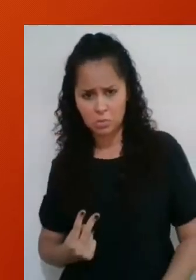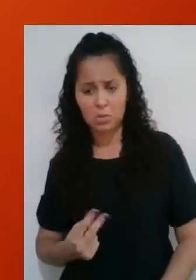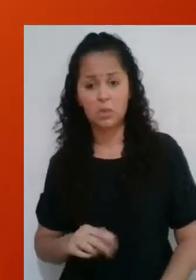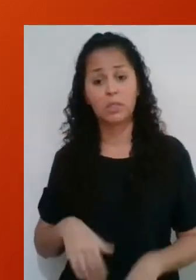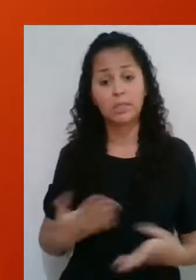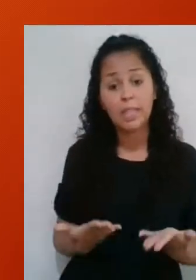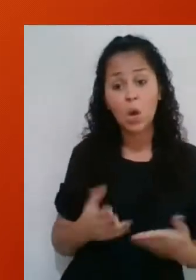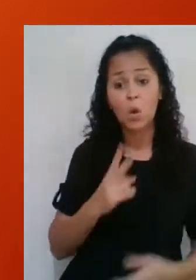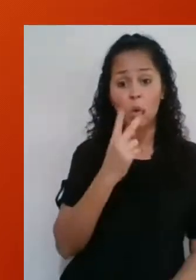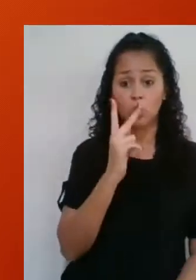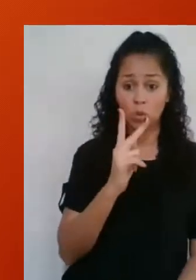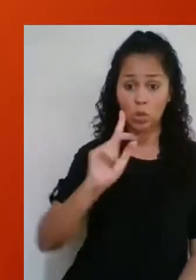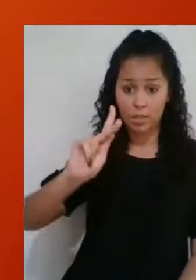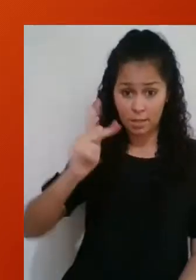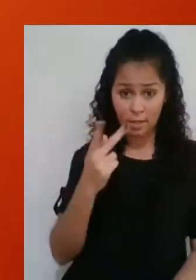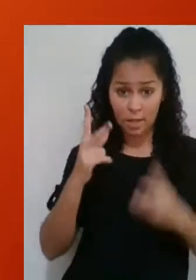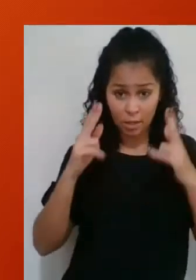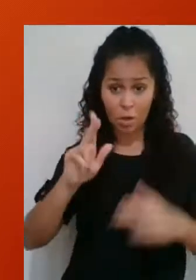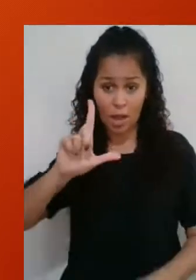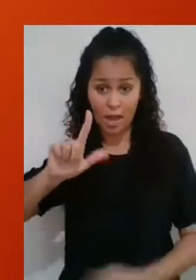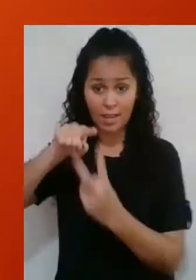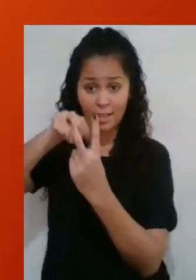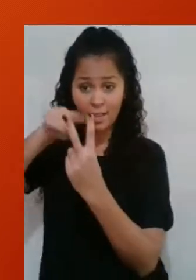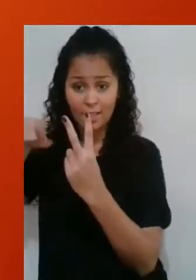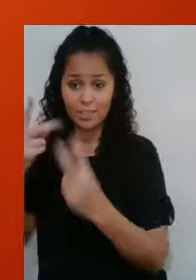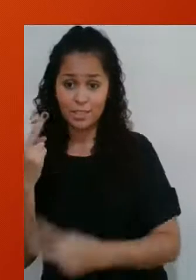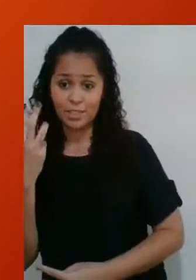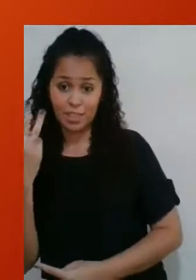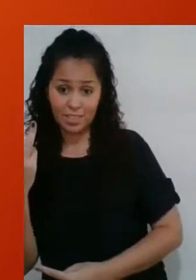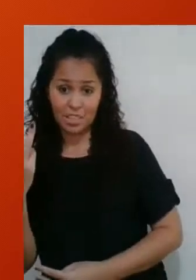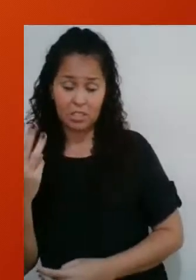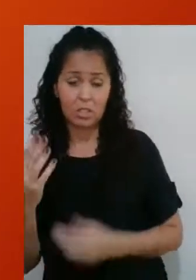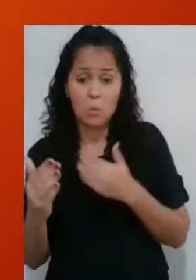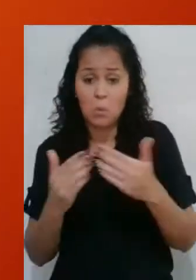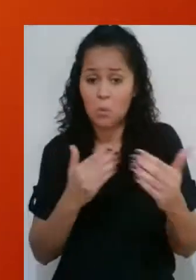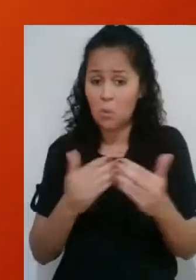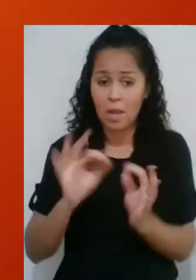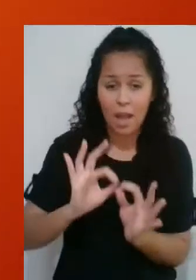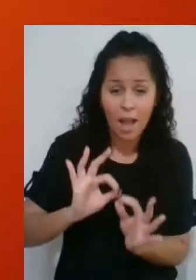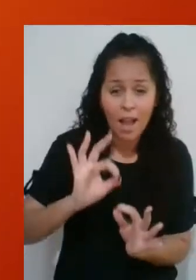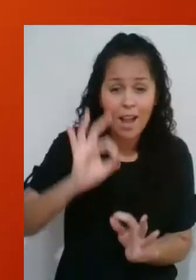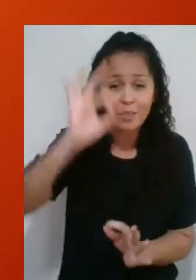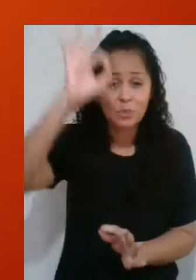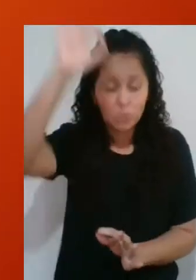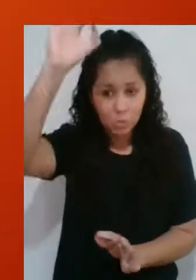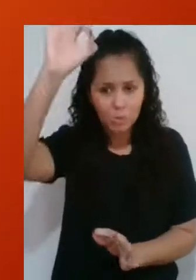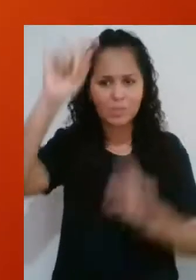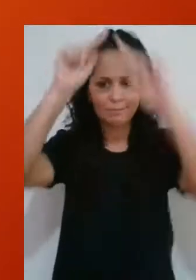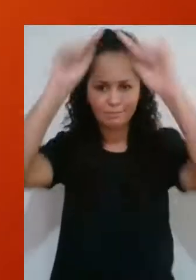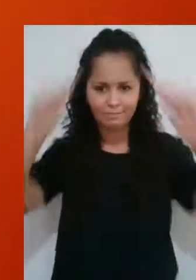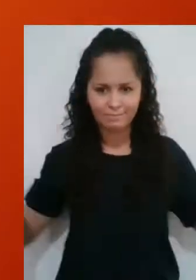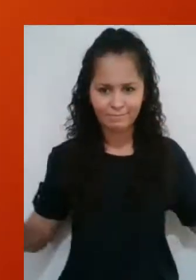escrever que 2 vezes H é igual a L raiz de 3. Dessa forma, toda a altura de